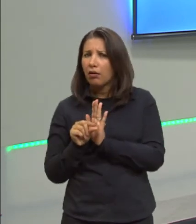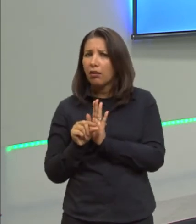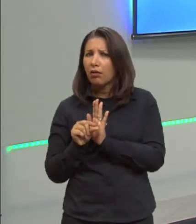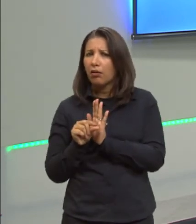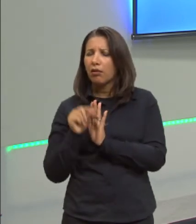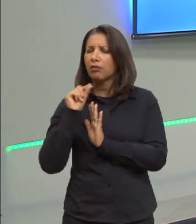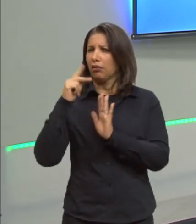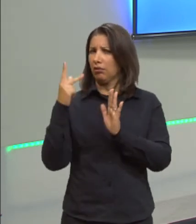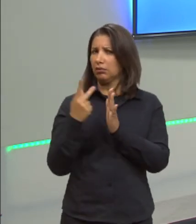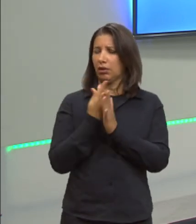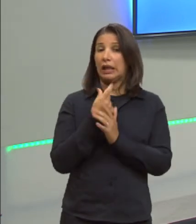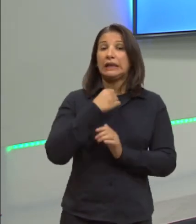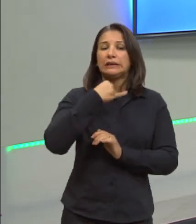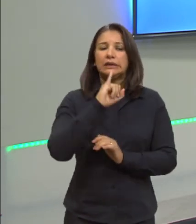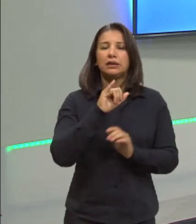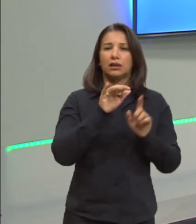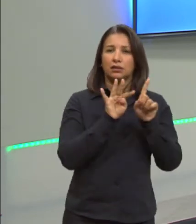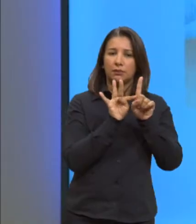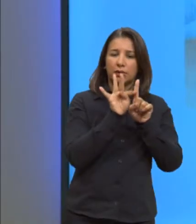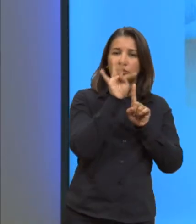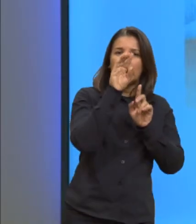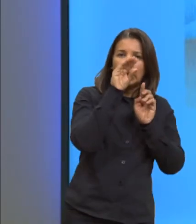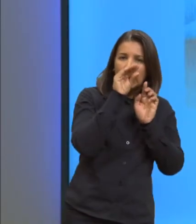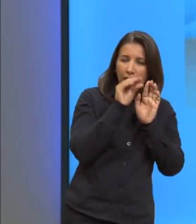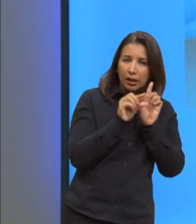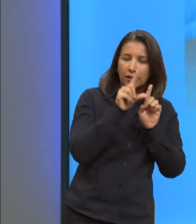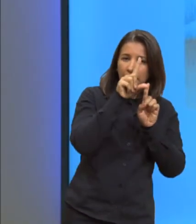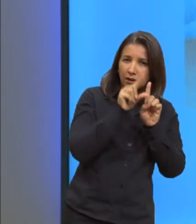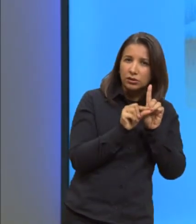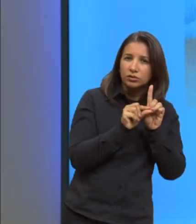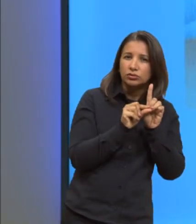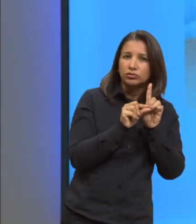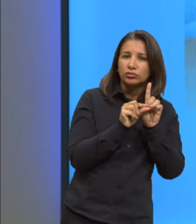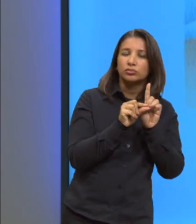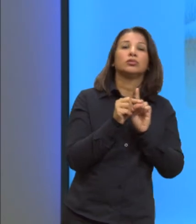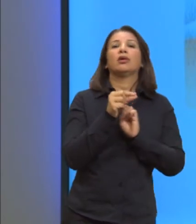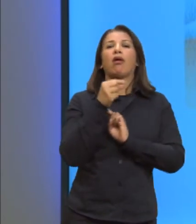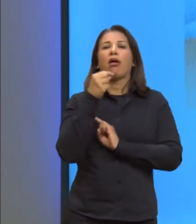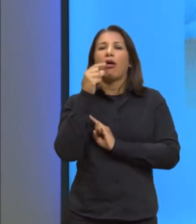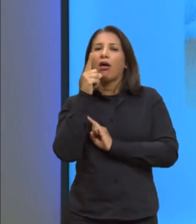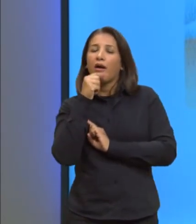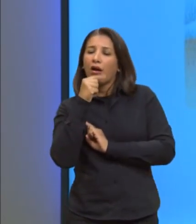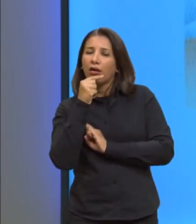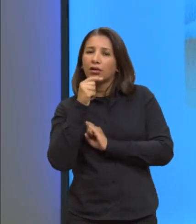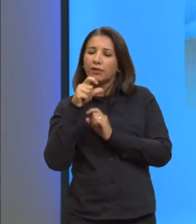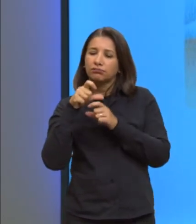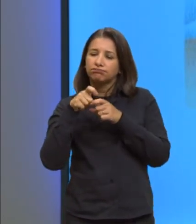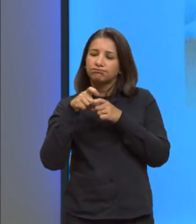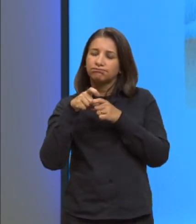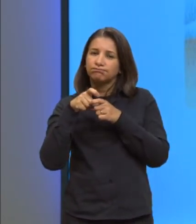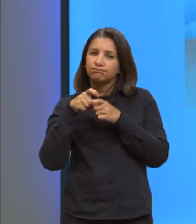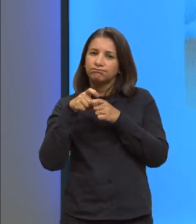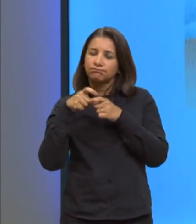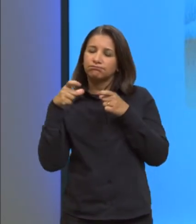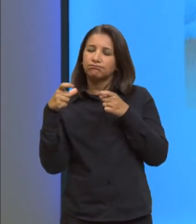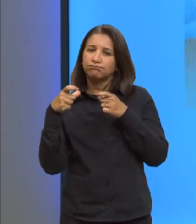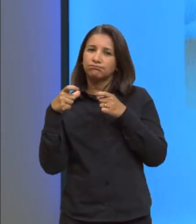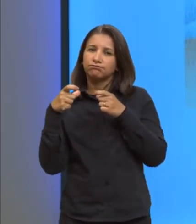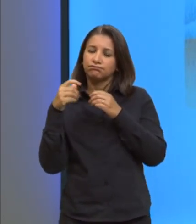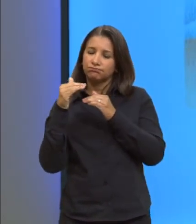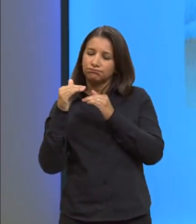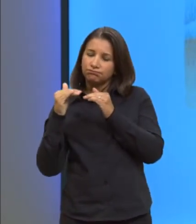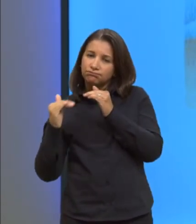Se está baixando a temperatura, a água seria para se contrair, para a densidade ficar maior e afundar.